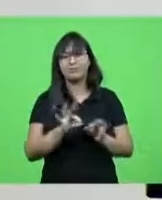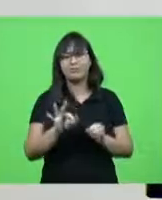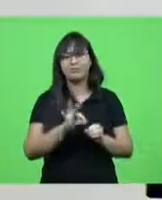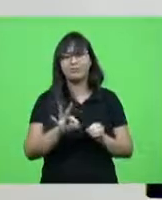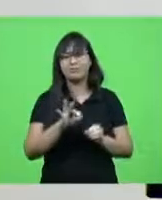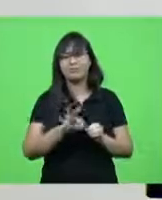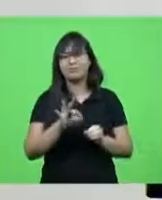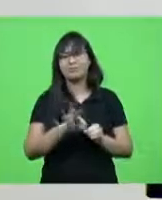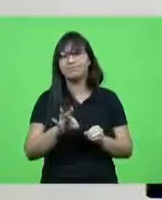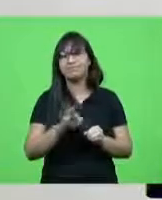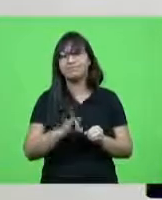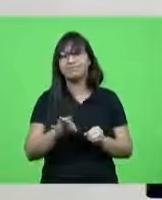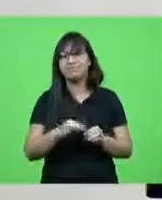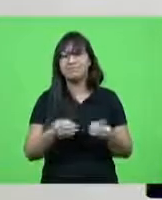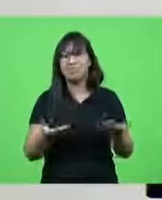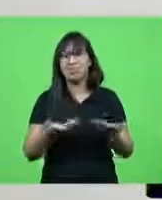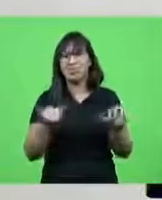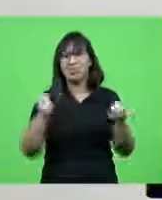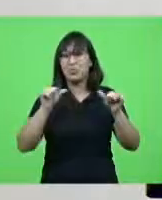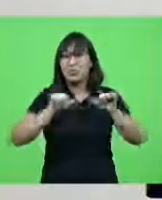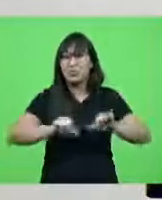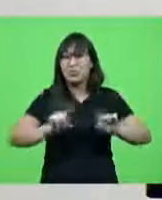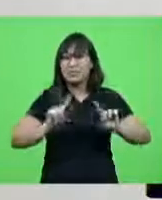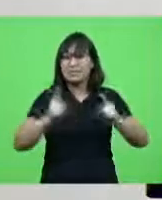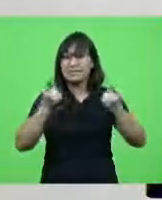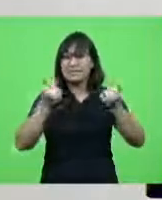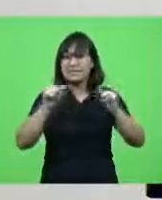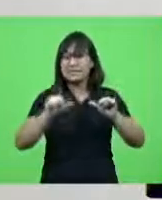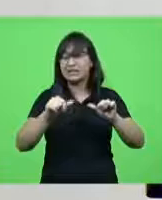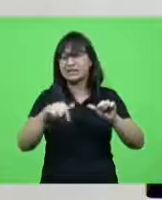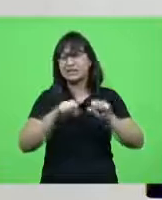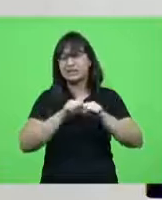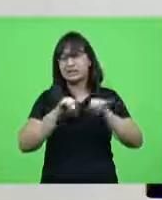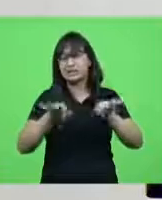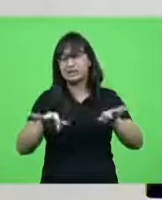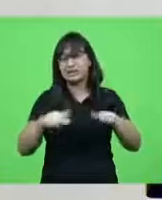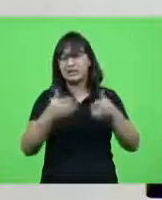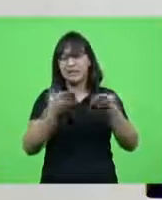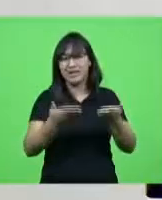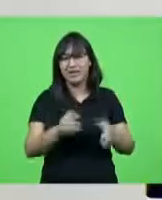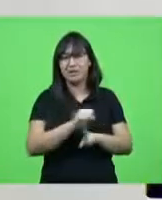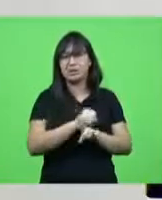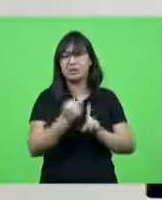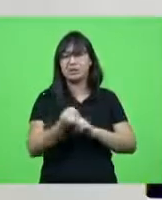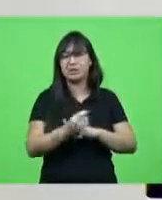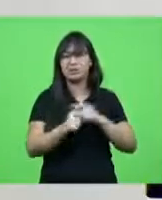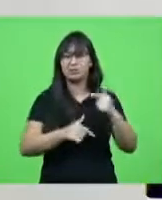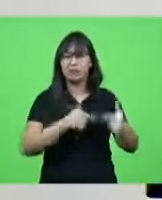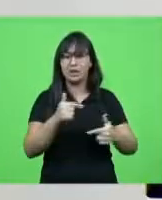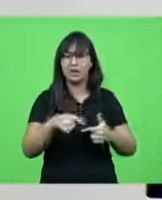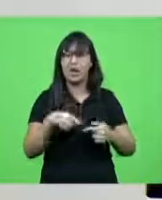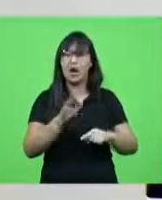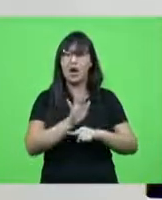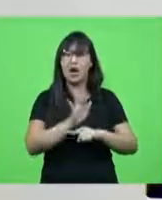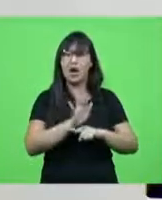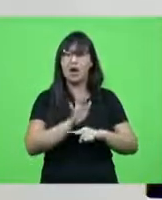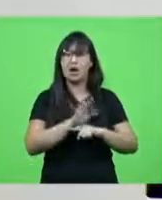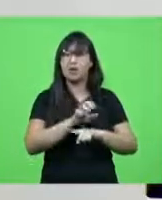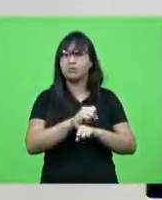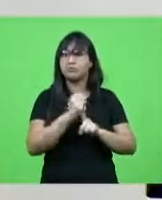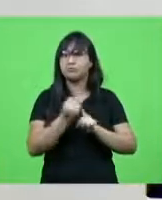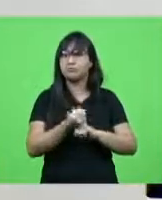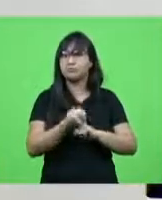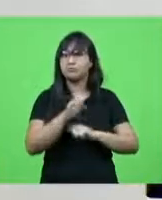nesse melhor no pior momento da pandemia o papel social que eles estão desenvolvendo é um auxílio social ao estado